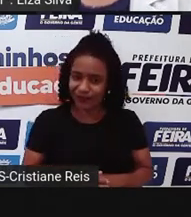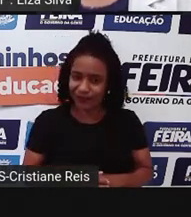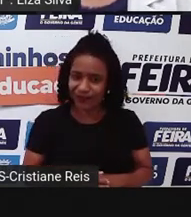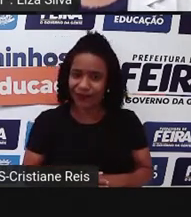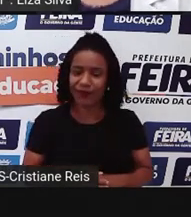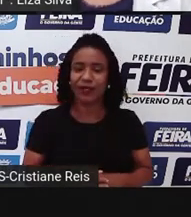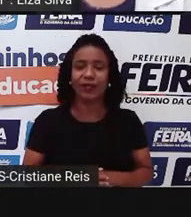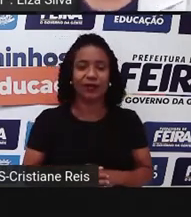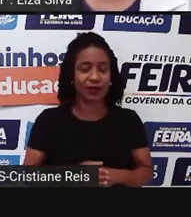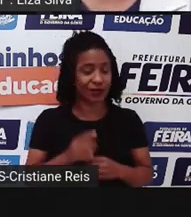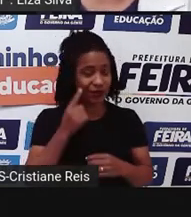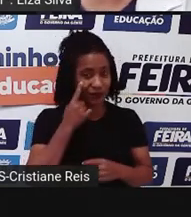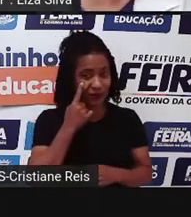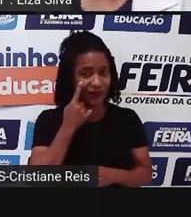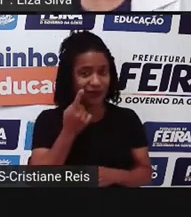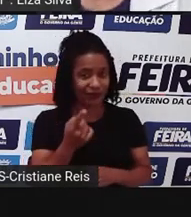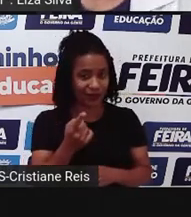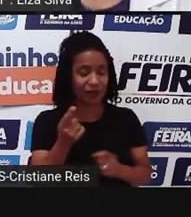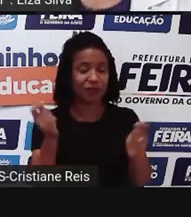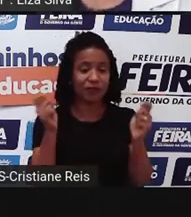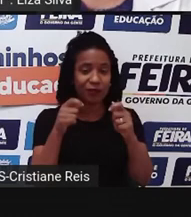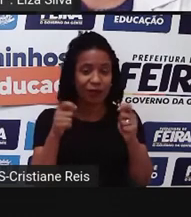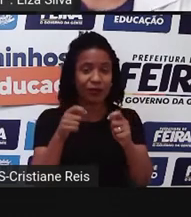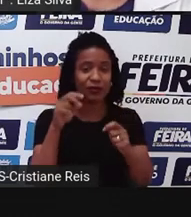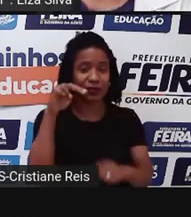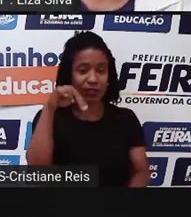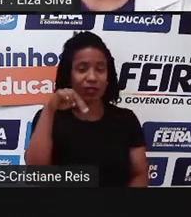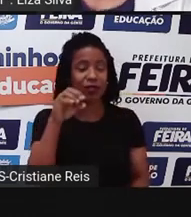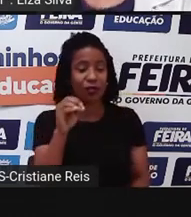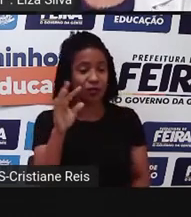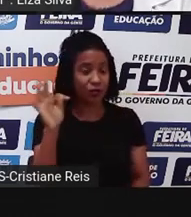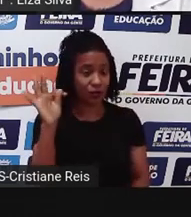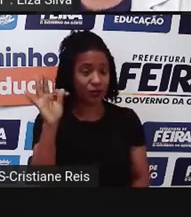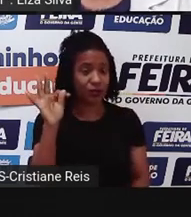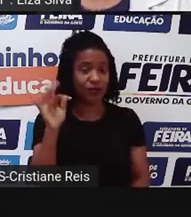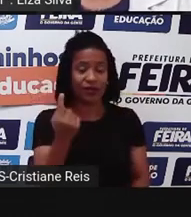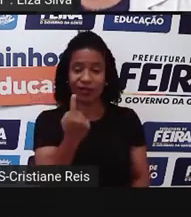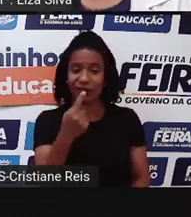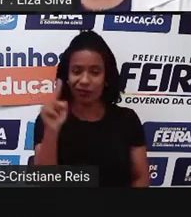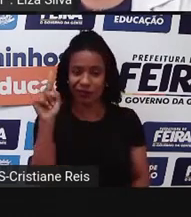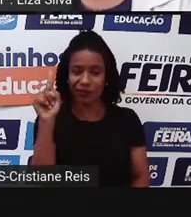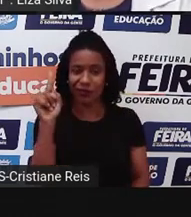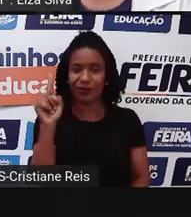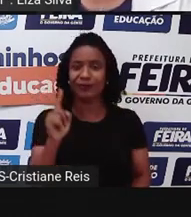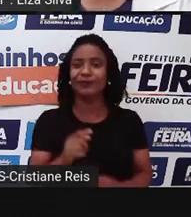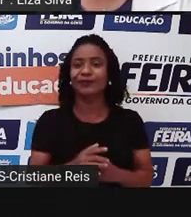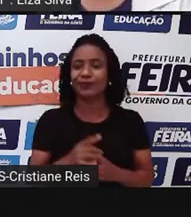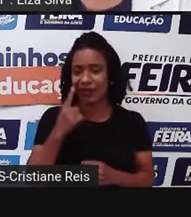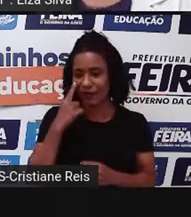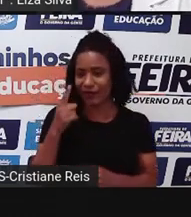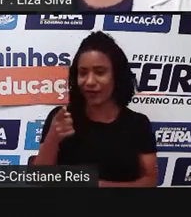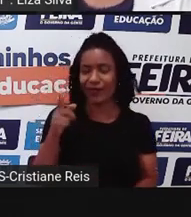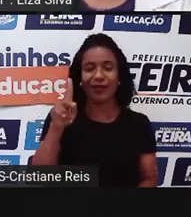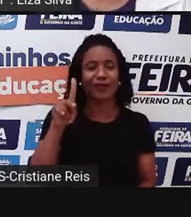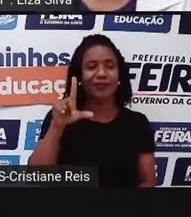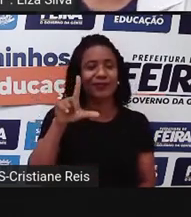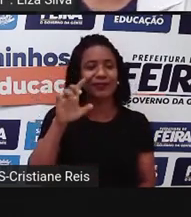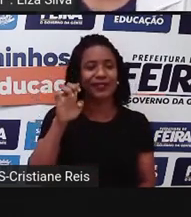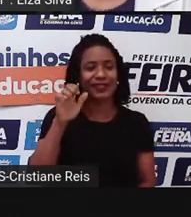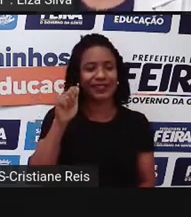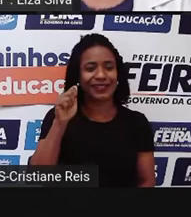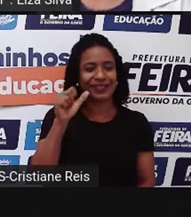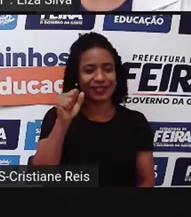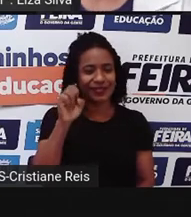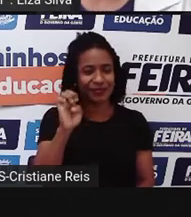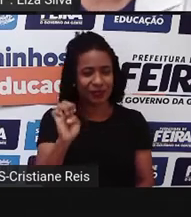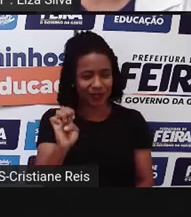nós então fazemos a negativa do imperativo com o let's. E neste caso, a palavra please, aquela palavra mágica, né?